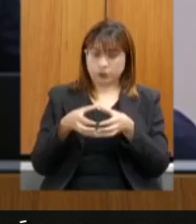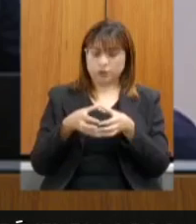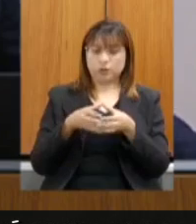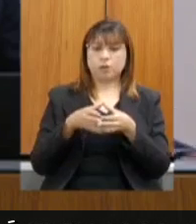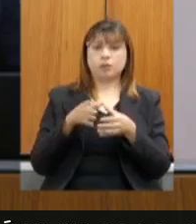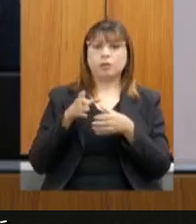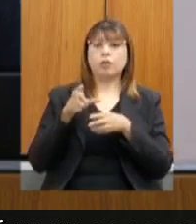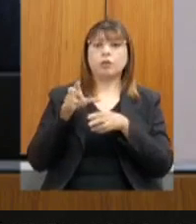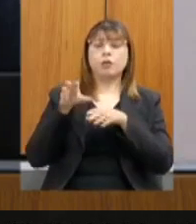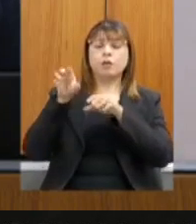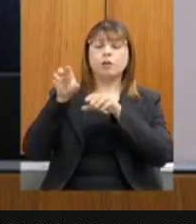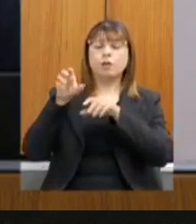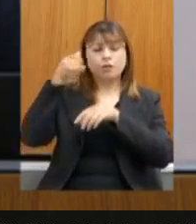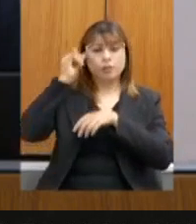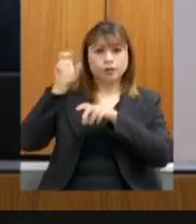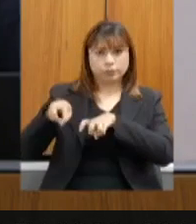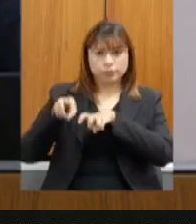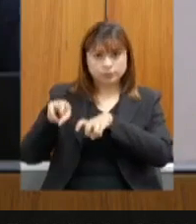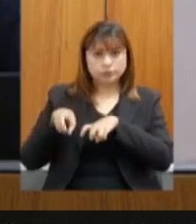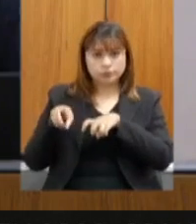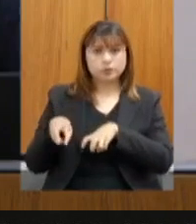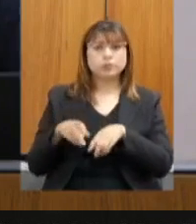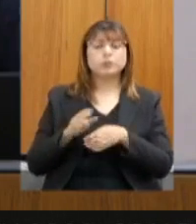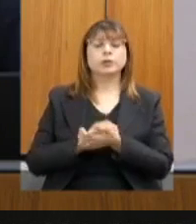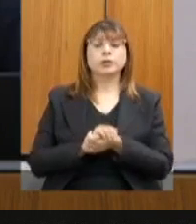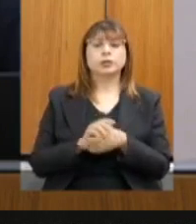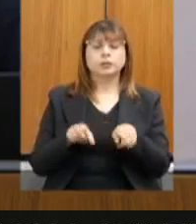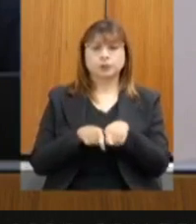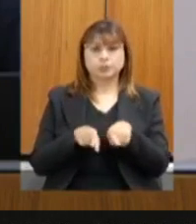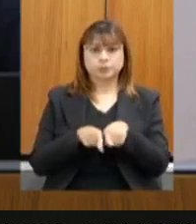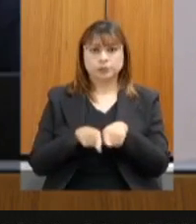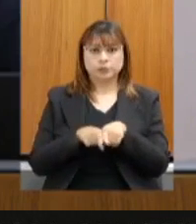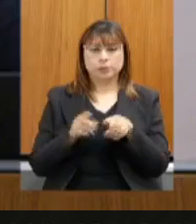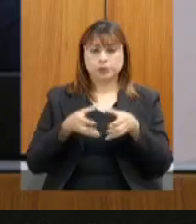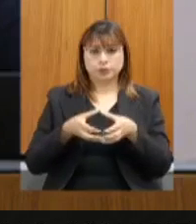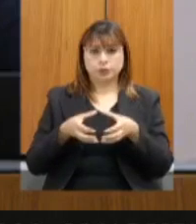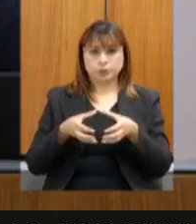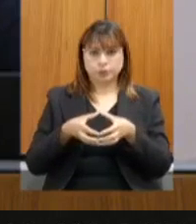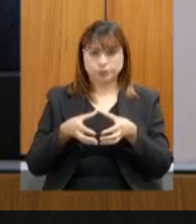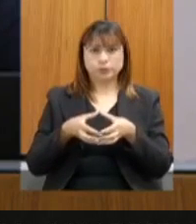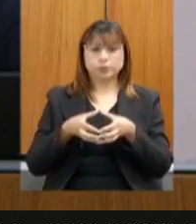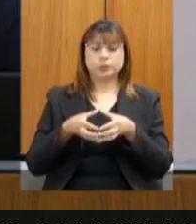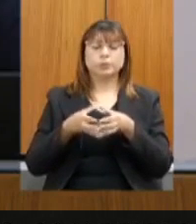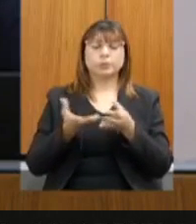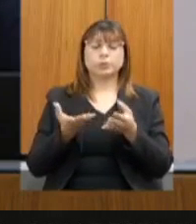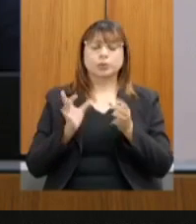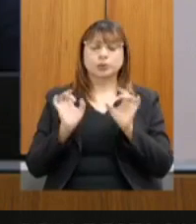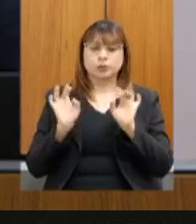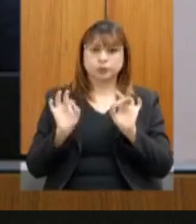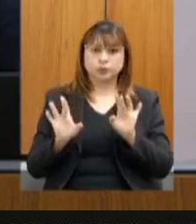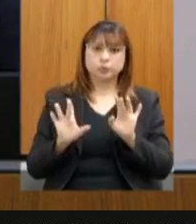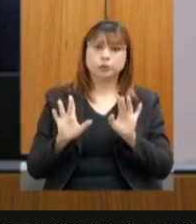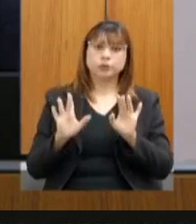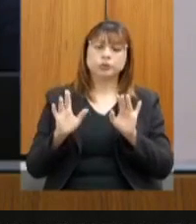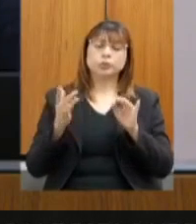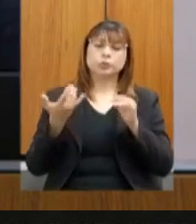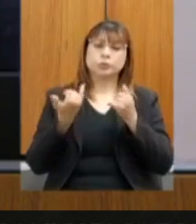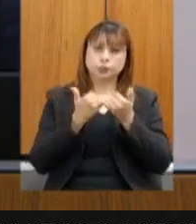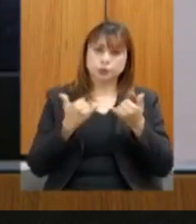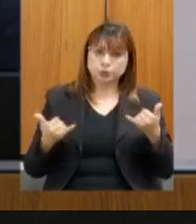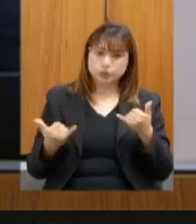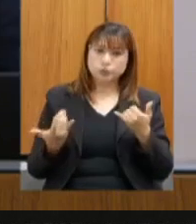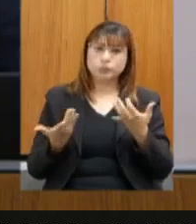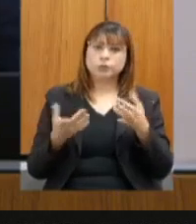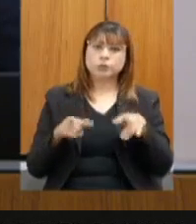Agropecuária e Agroindústria, a Comissão Extraordinária de Energias Renováveis e de Recursos Hídricos e a Comissão